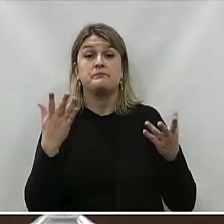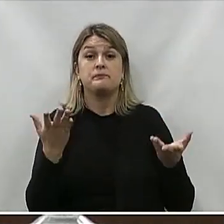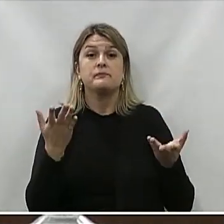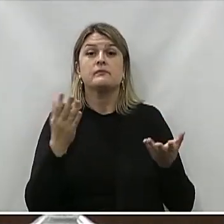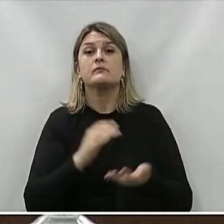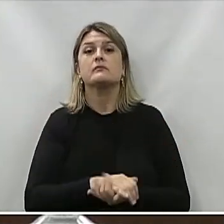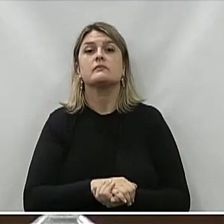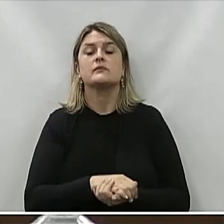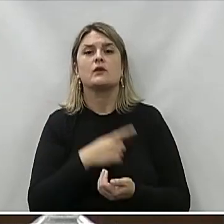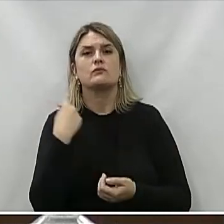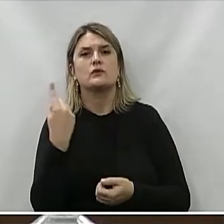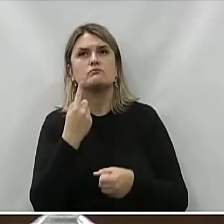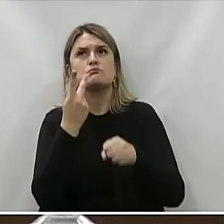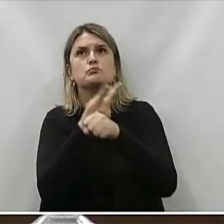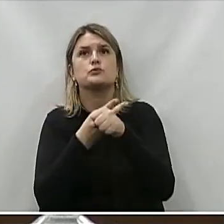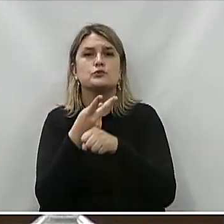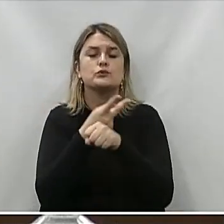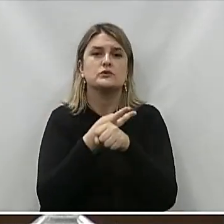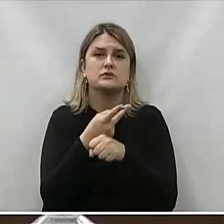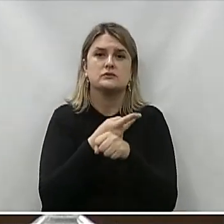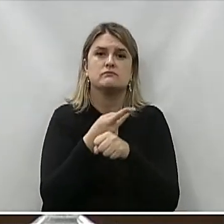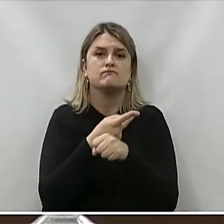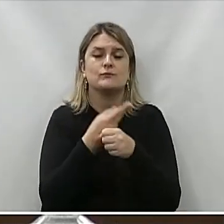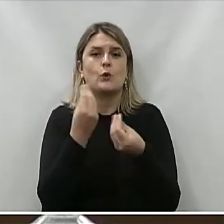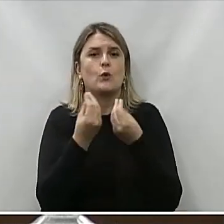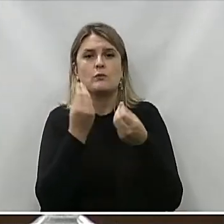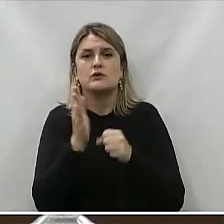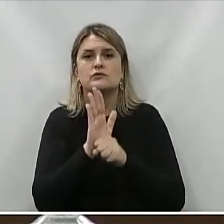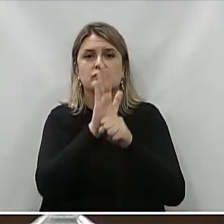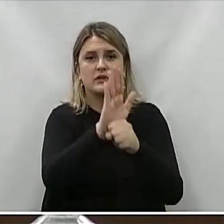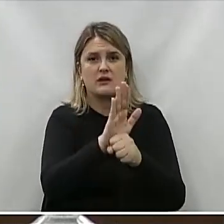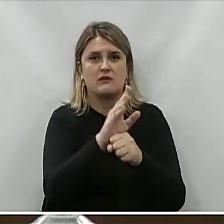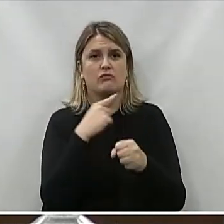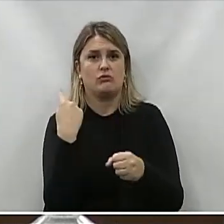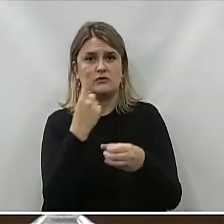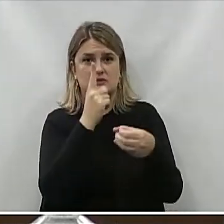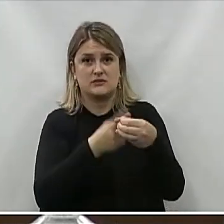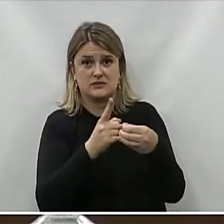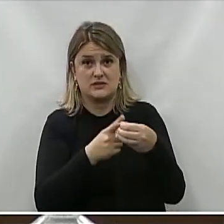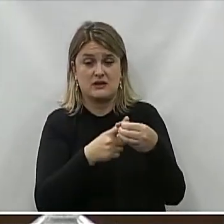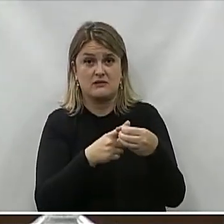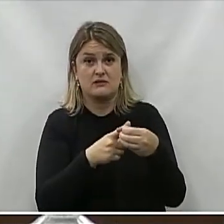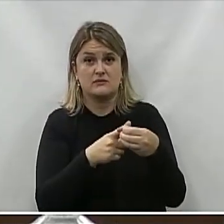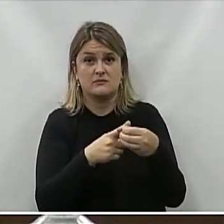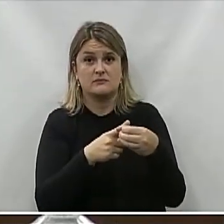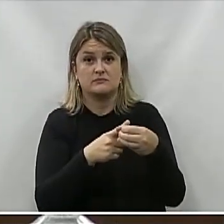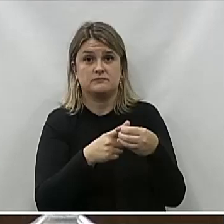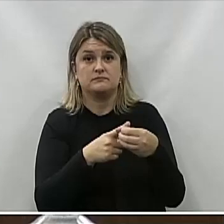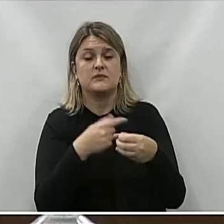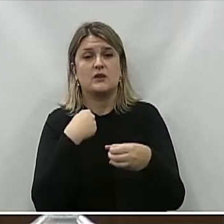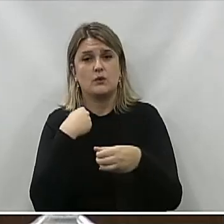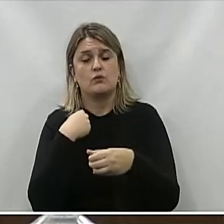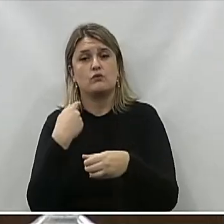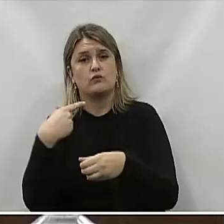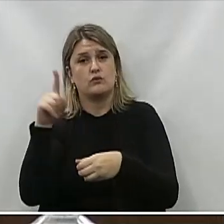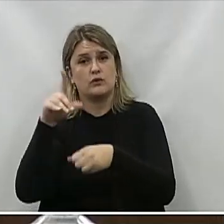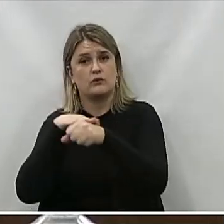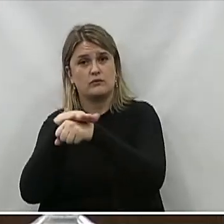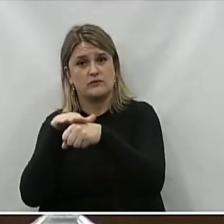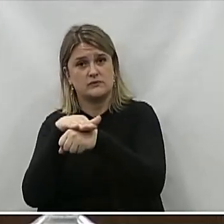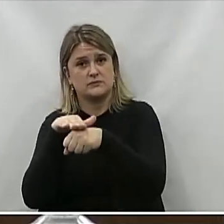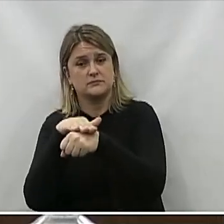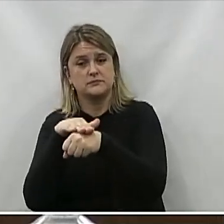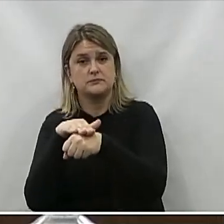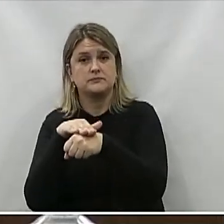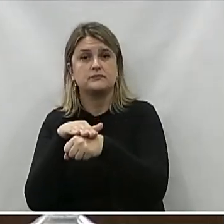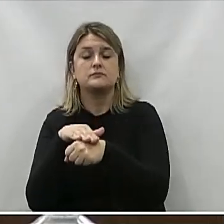Procurando Ajudar o município A ter uma rede Atuante Nesse sentido Estive conversando Lá dentro